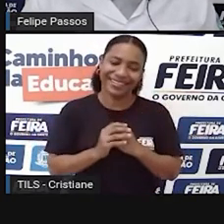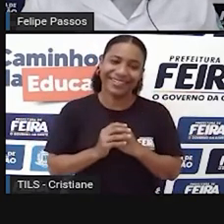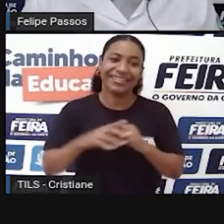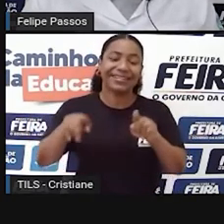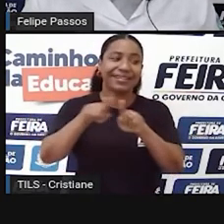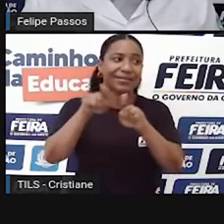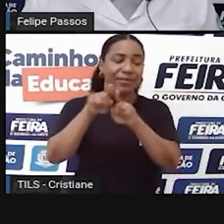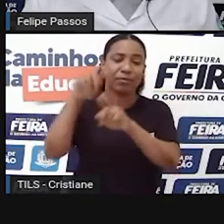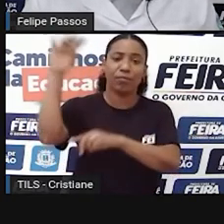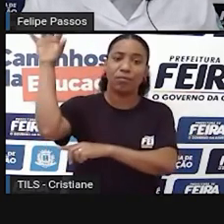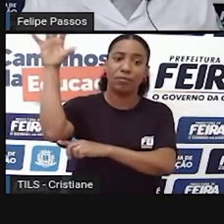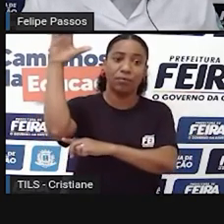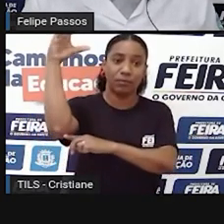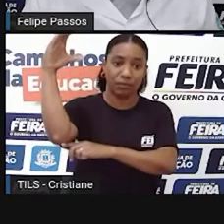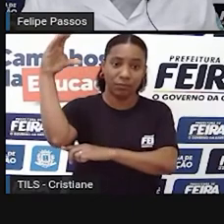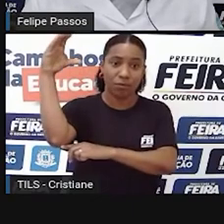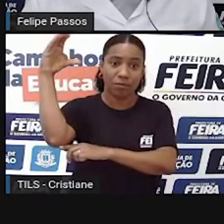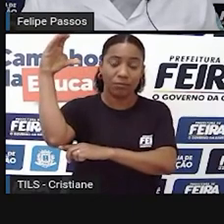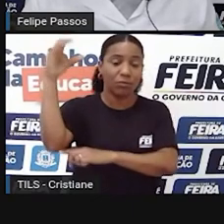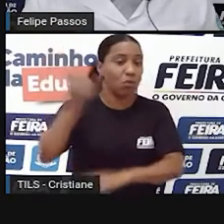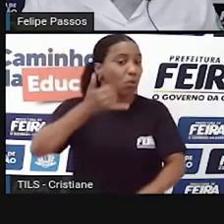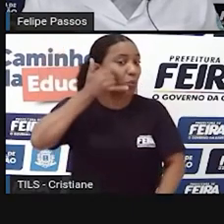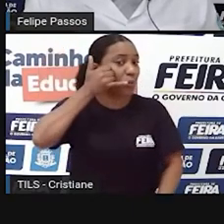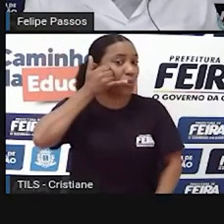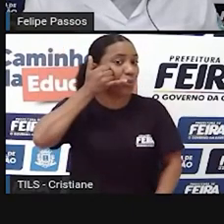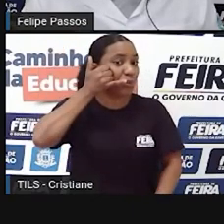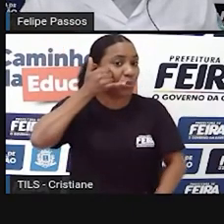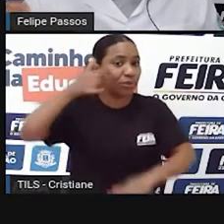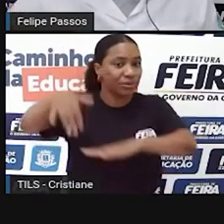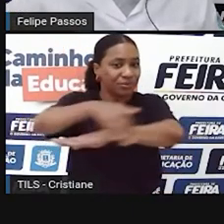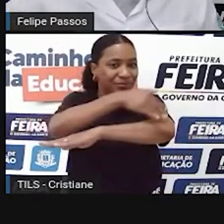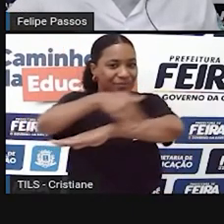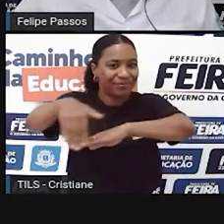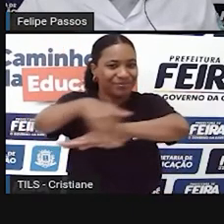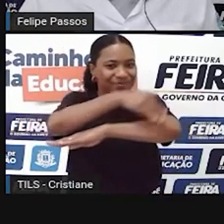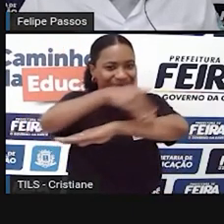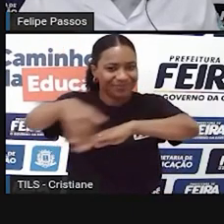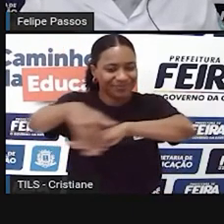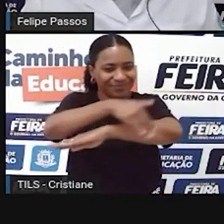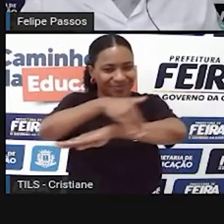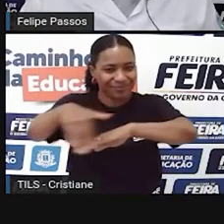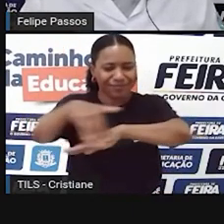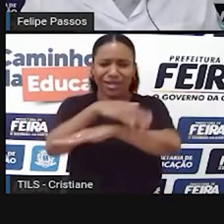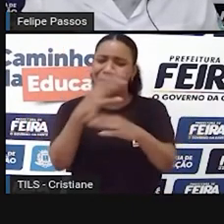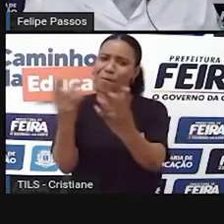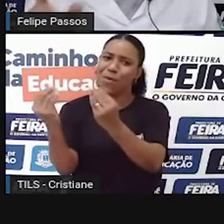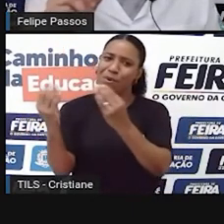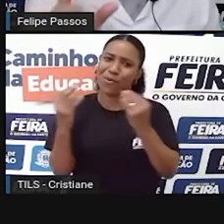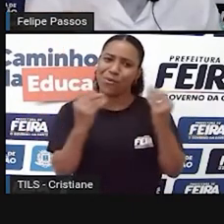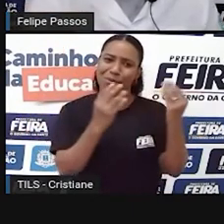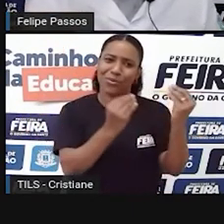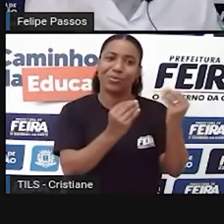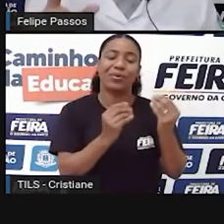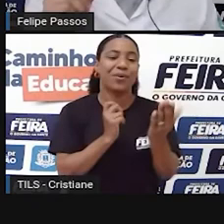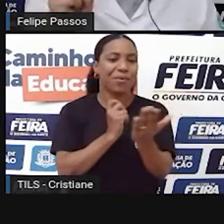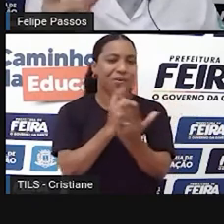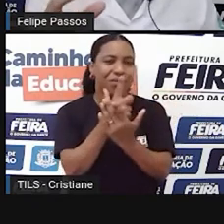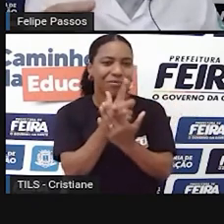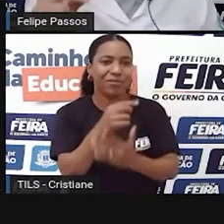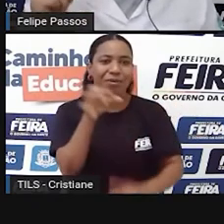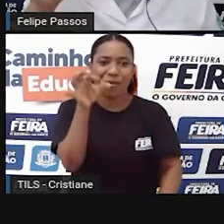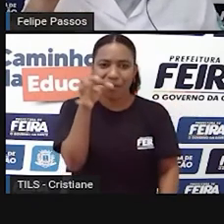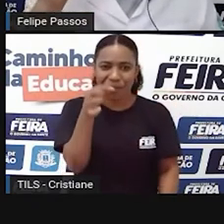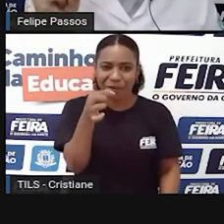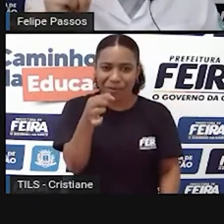também são os aparelhos de telefone público. Tinha muitos orelhões pela cidade. E as pessoas compravam uma